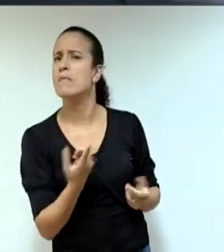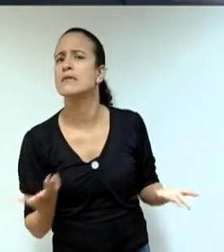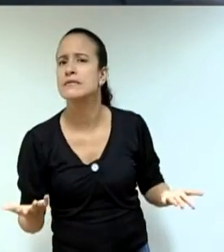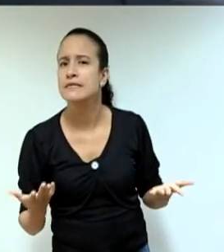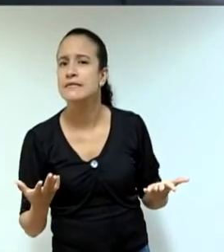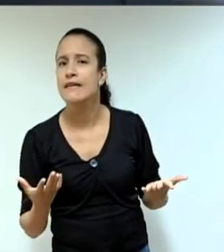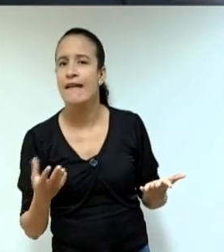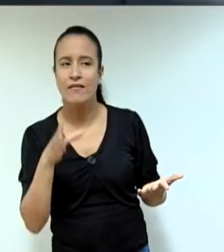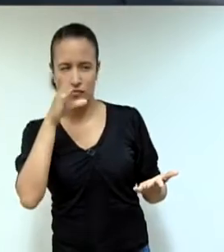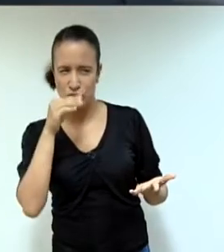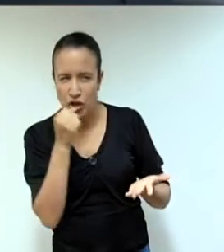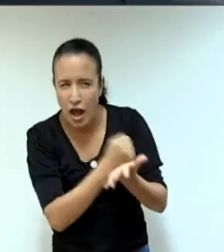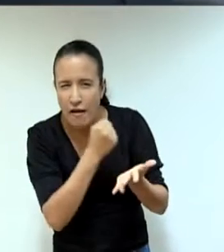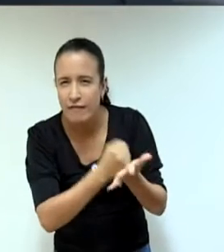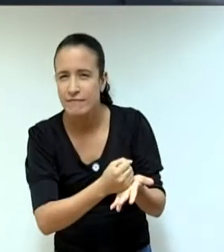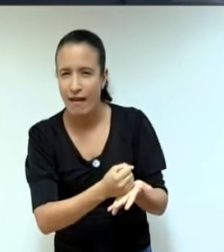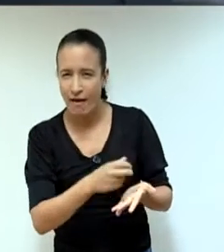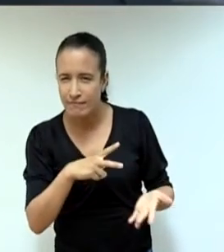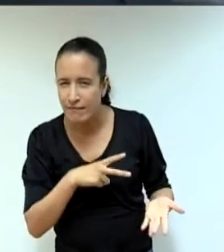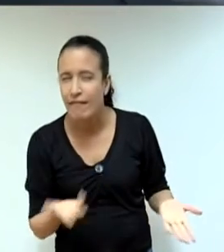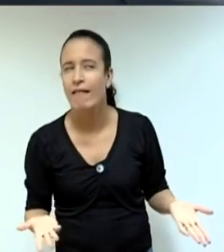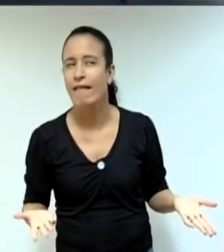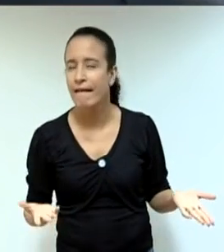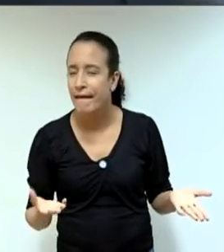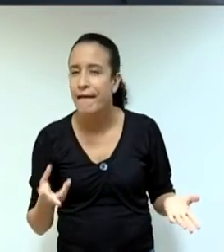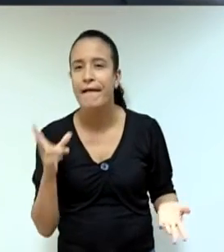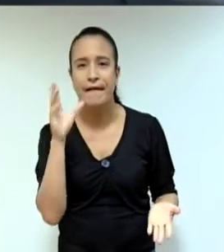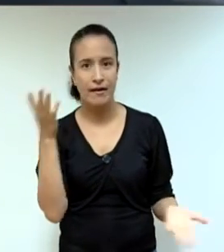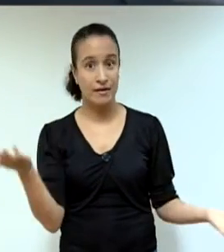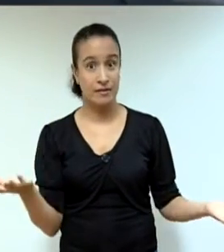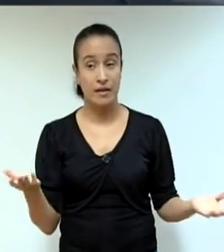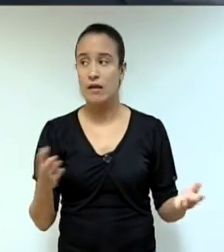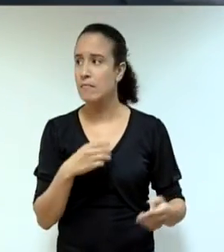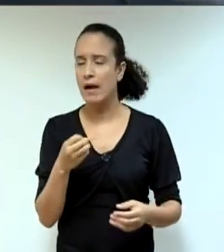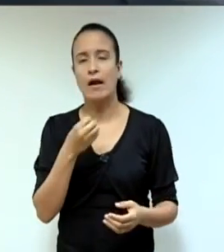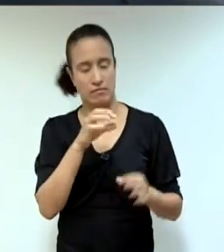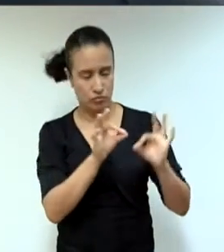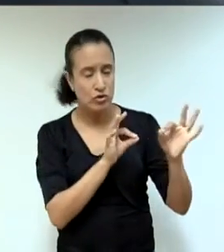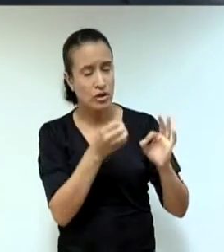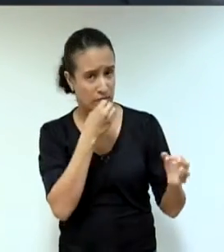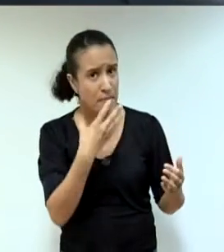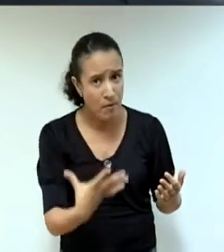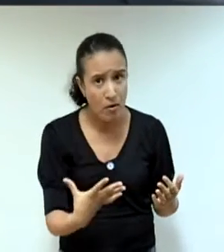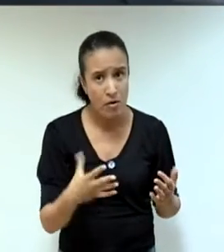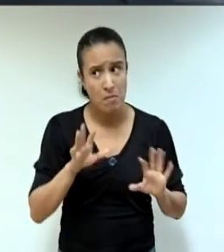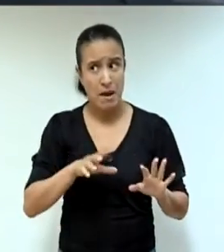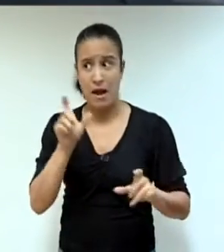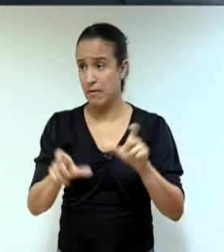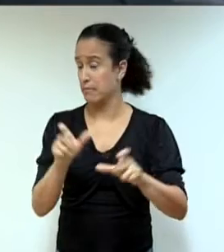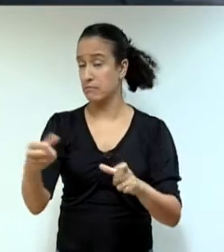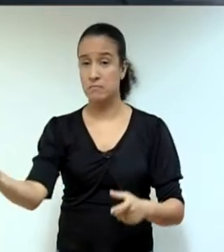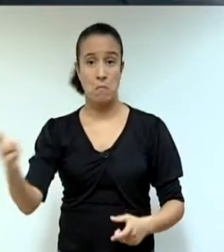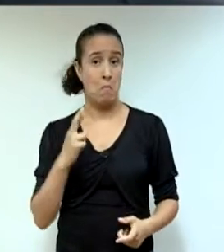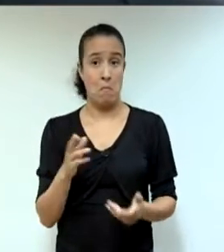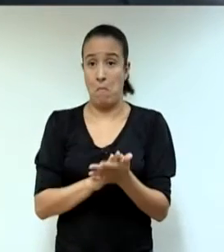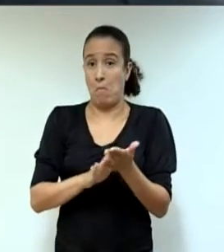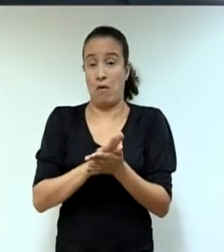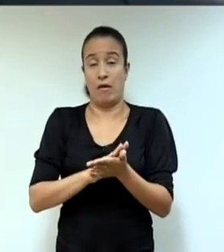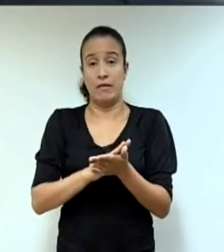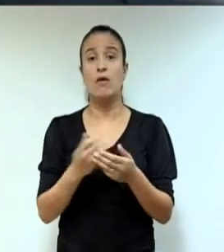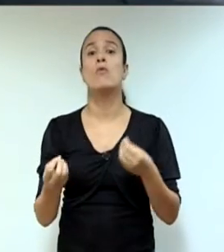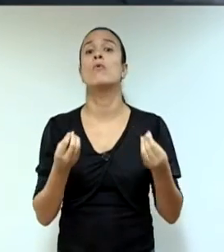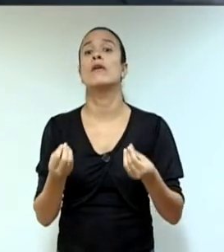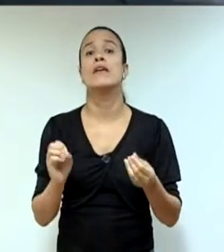projeto sendo bom, mas ninguém conseguiu responder ainda o que é que vai acontecer com a